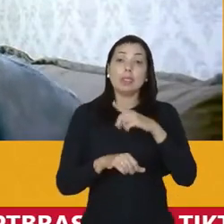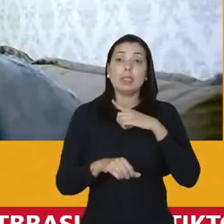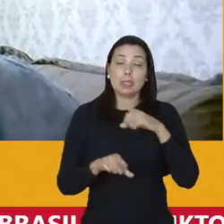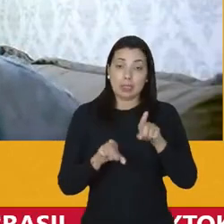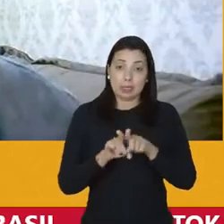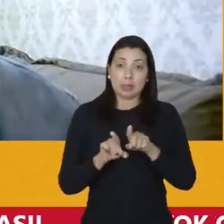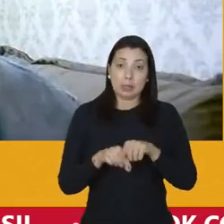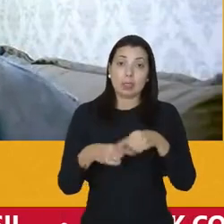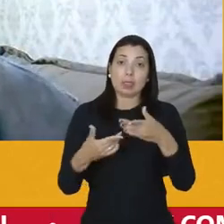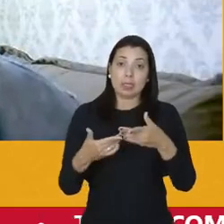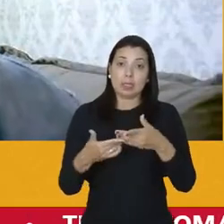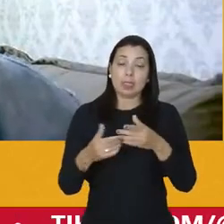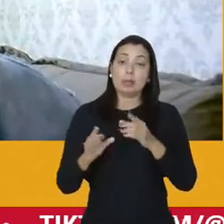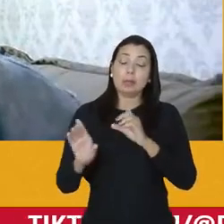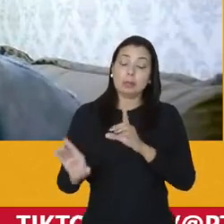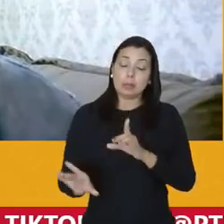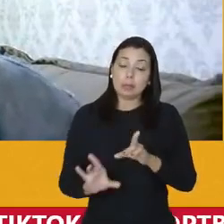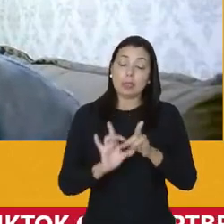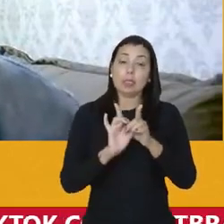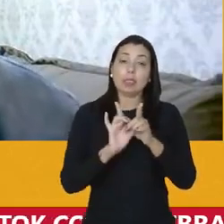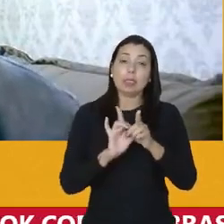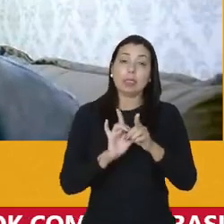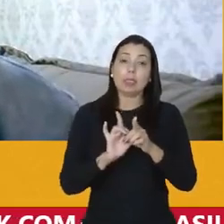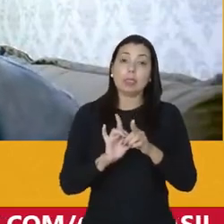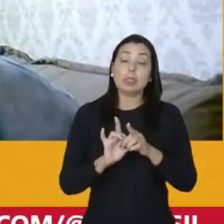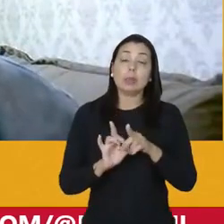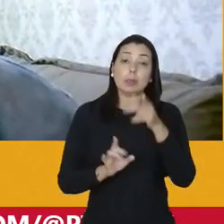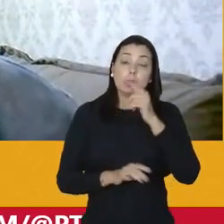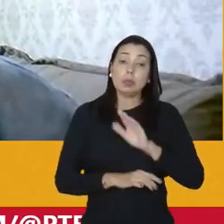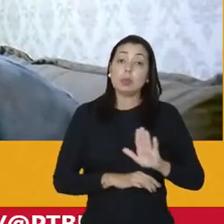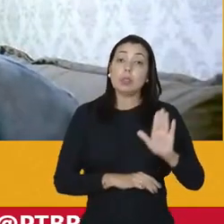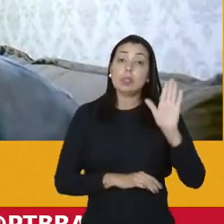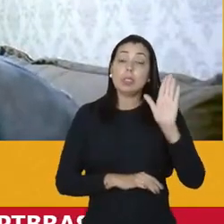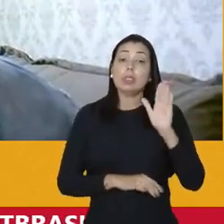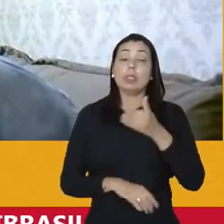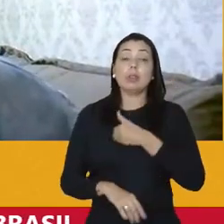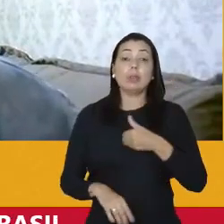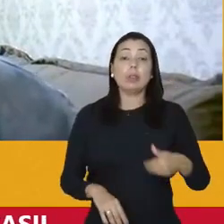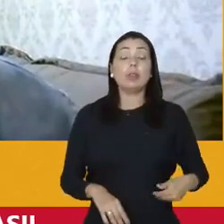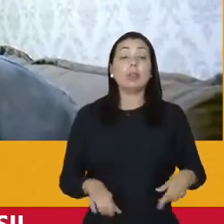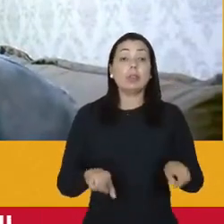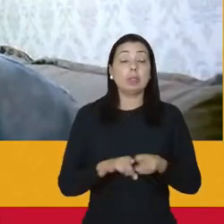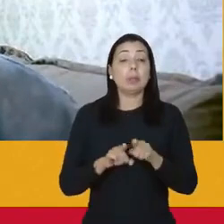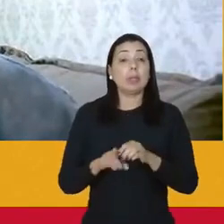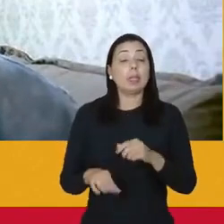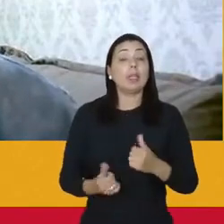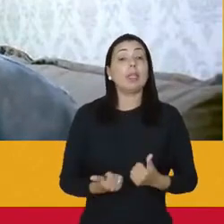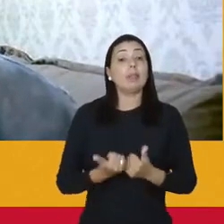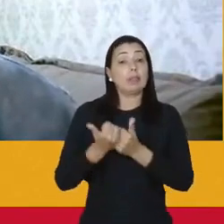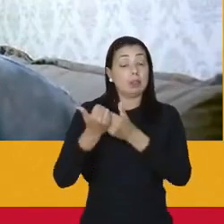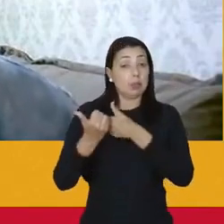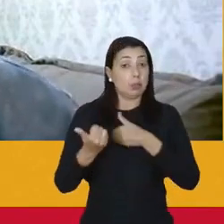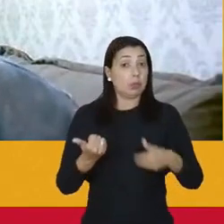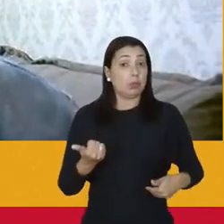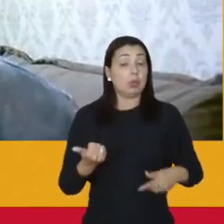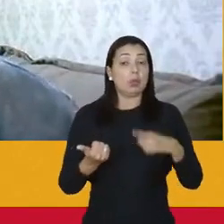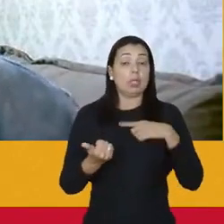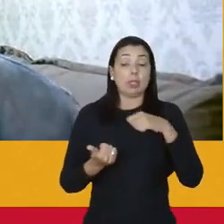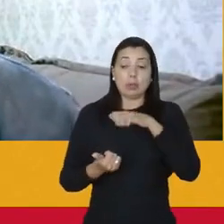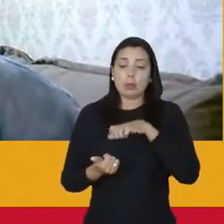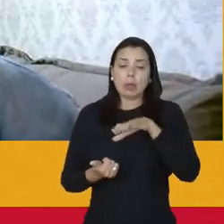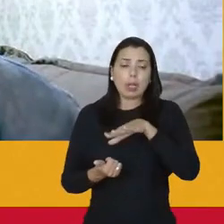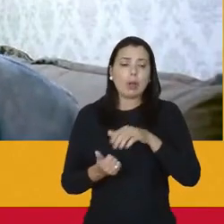e também para a composição das chapas de candidatos a governador e vice-governador nós estamos tendo que estar nesses